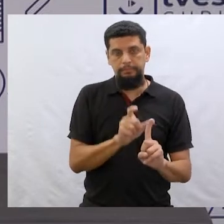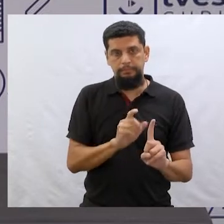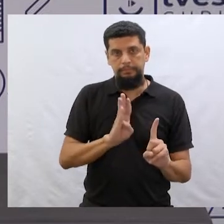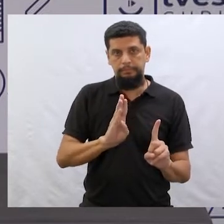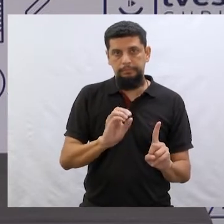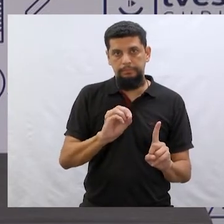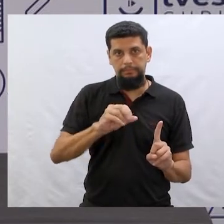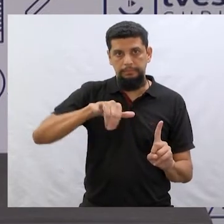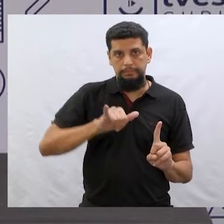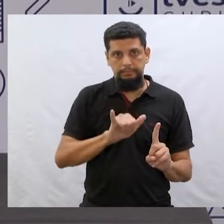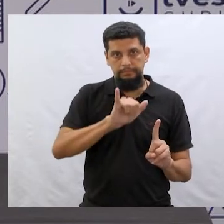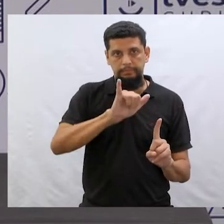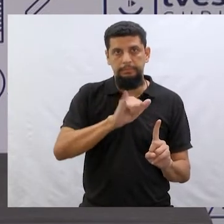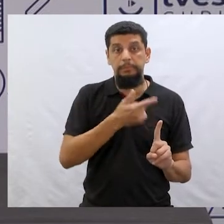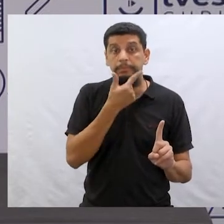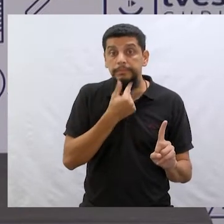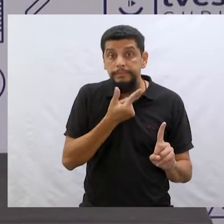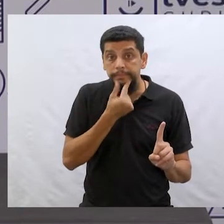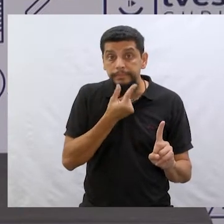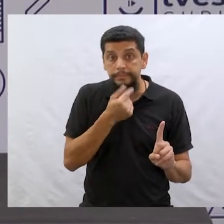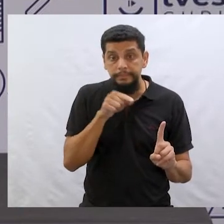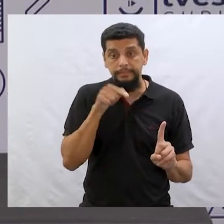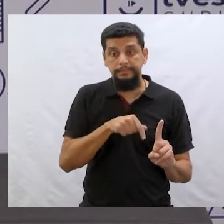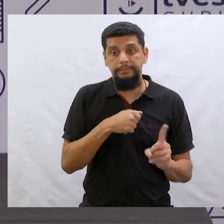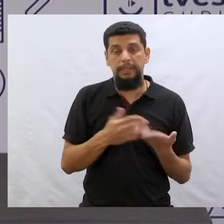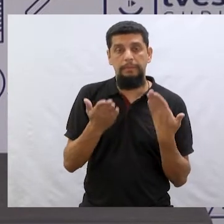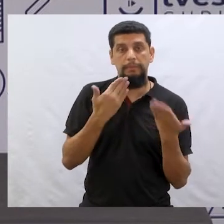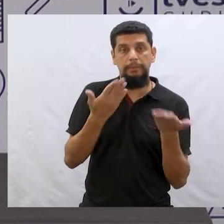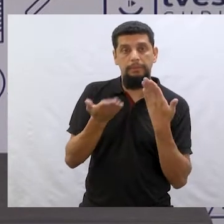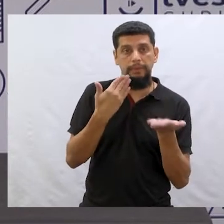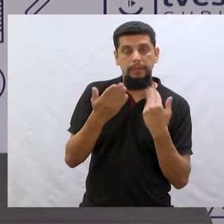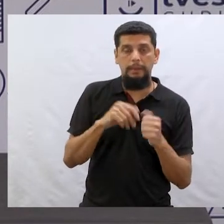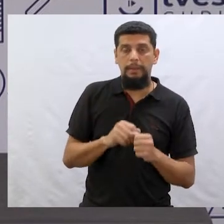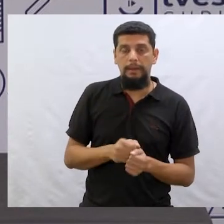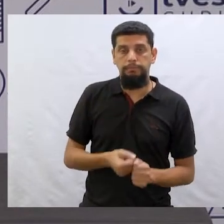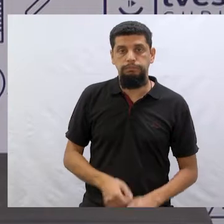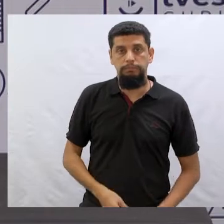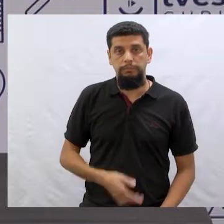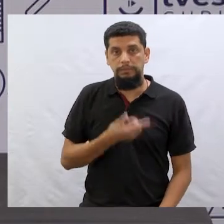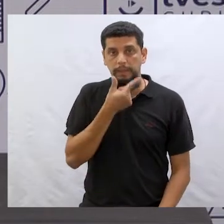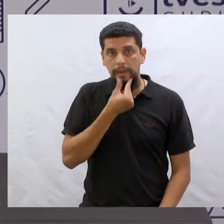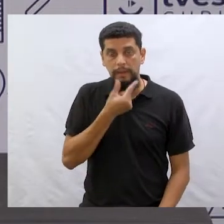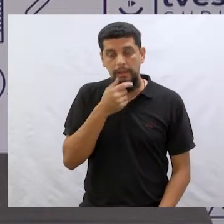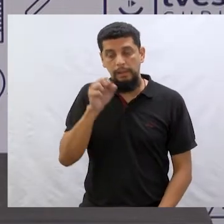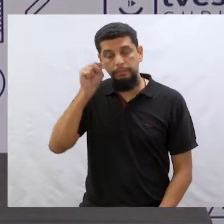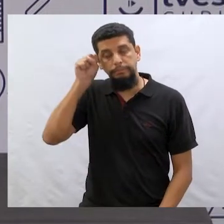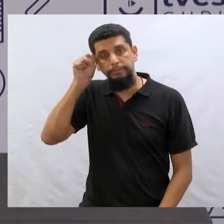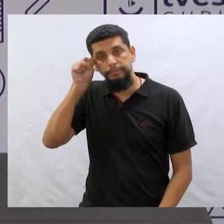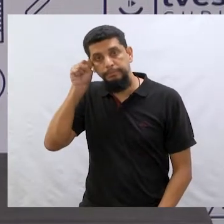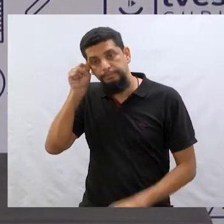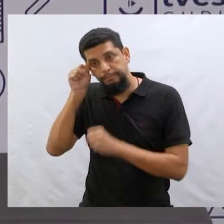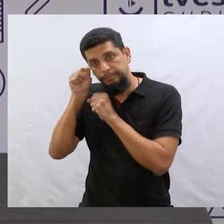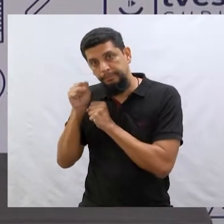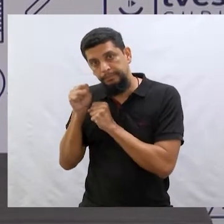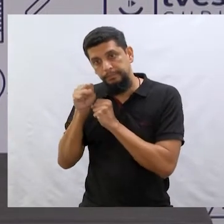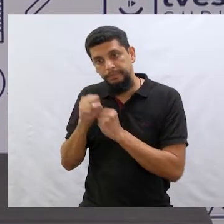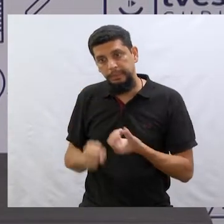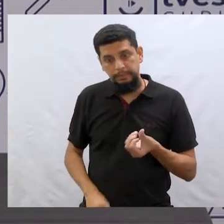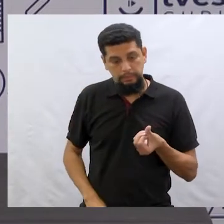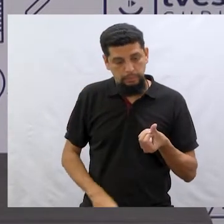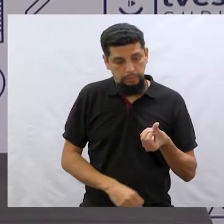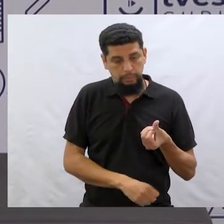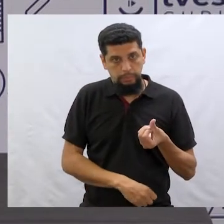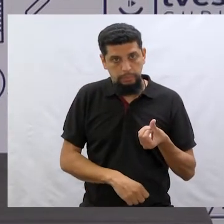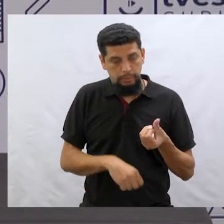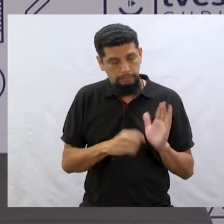É isso mesmo. Então, essa é a história. Conversa para Boy Dormir, que está dentro desse livro. São seis contos diferentes aqui.